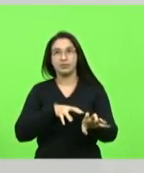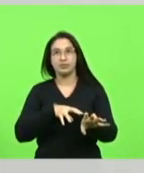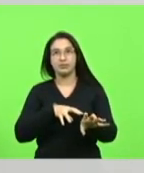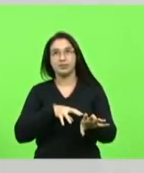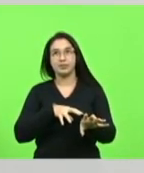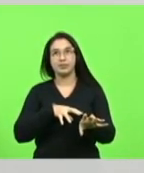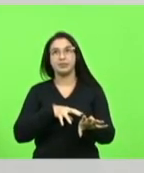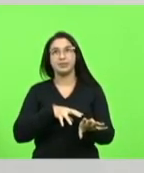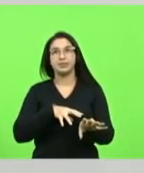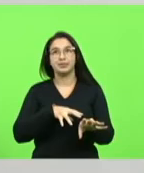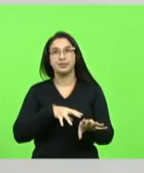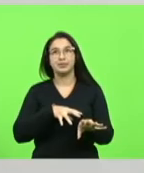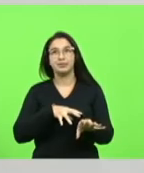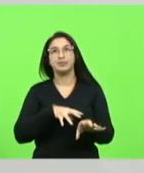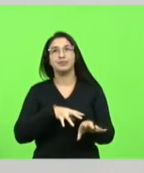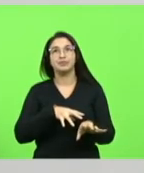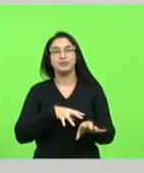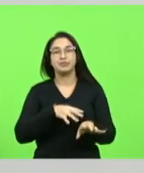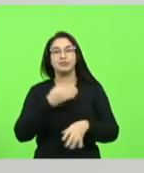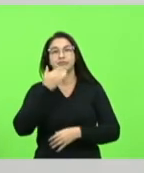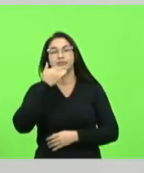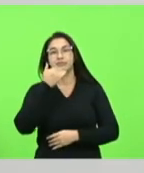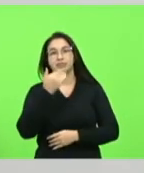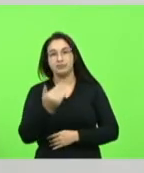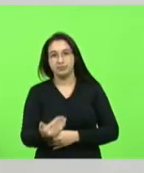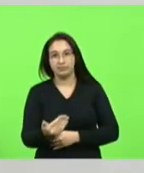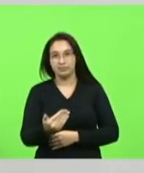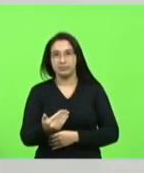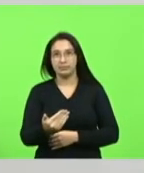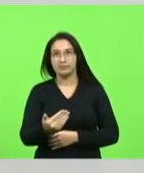apelar solicitar pedir